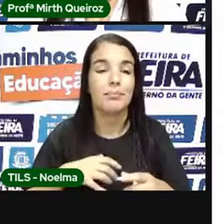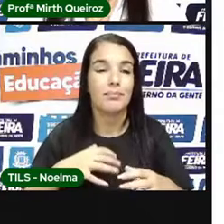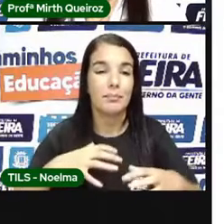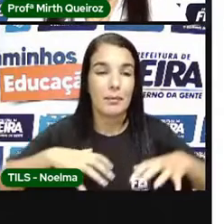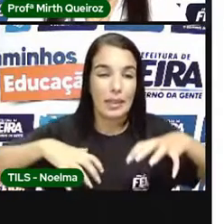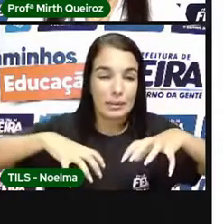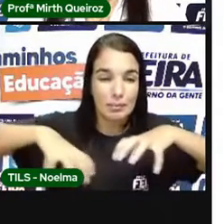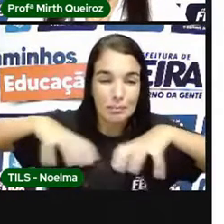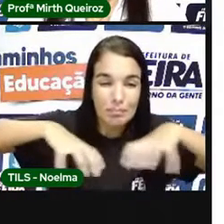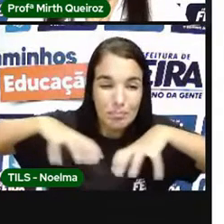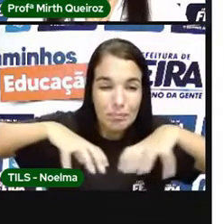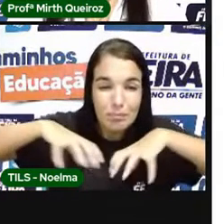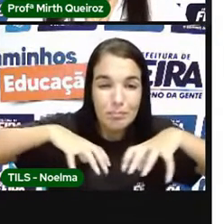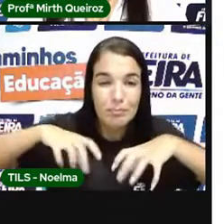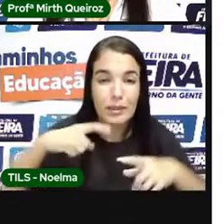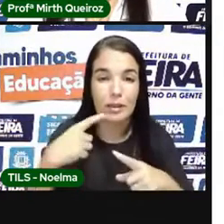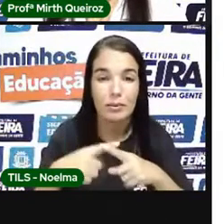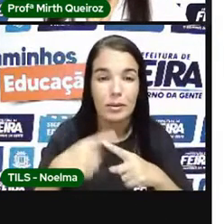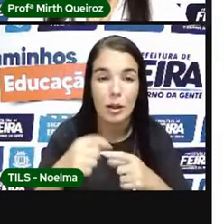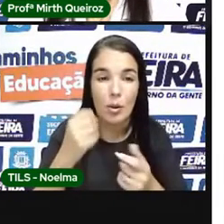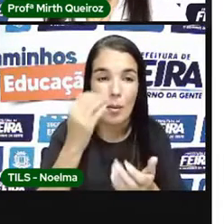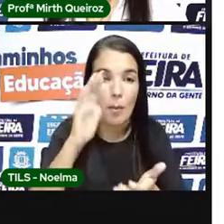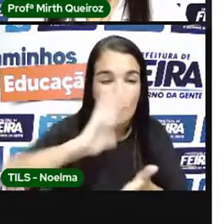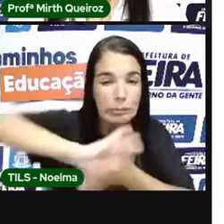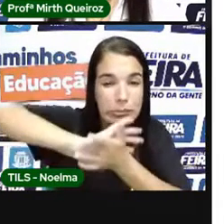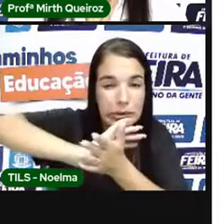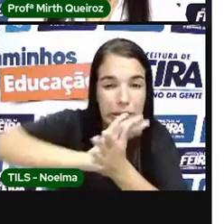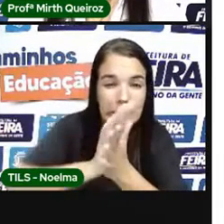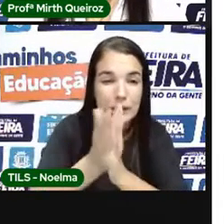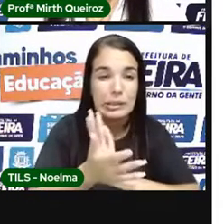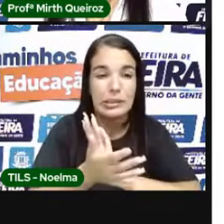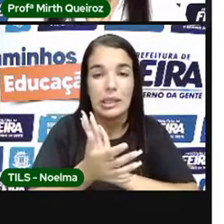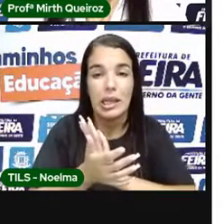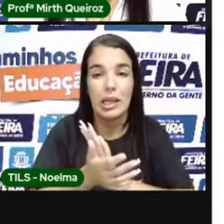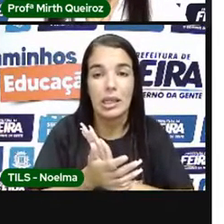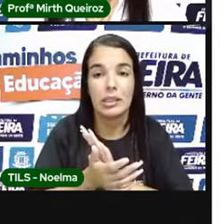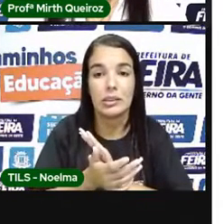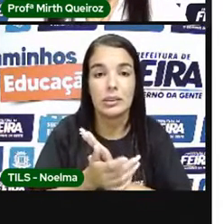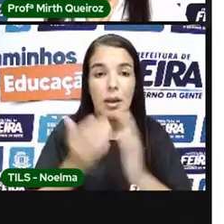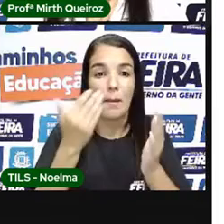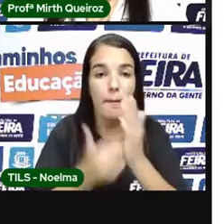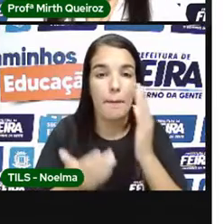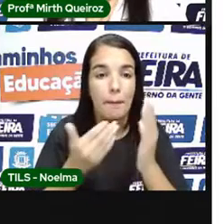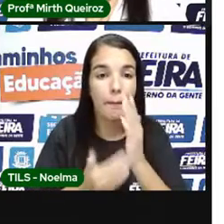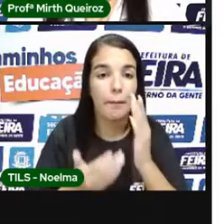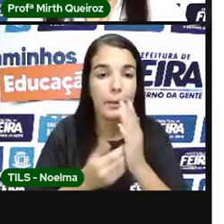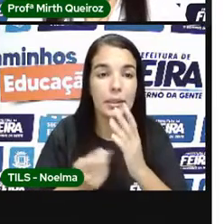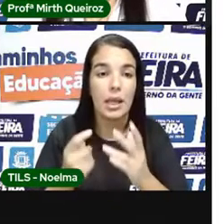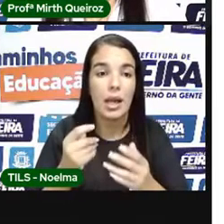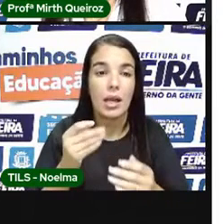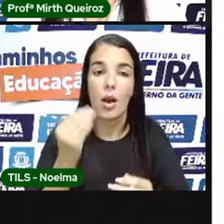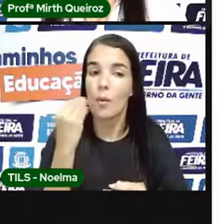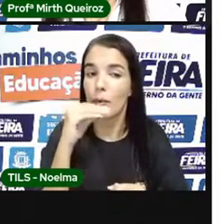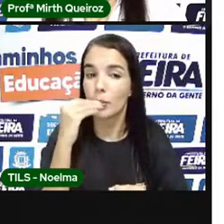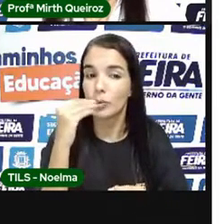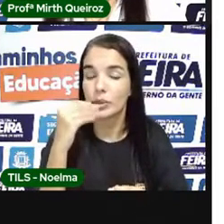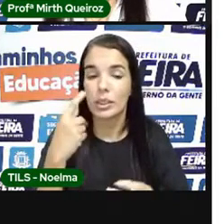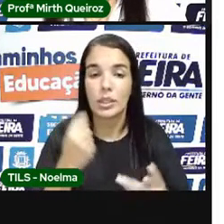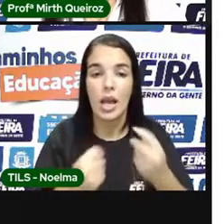desastre Humanitário E uma perda De oportunidades Econômicas Alerta O francês